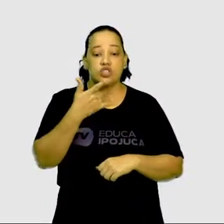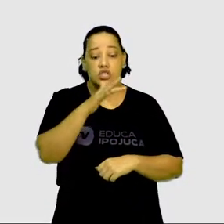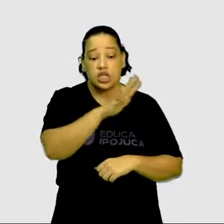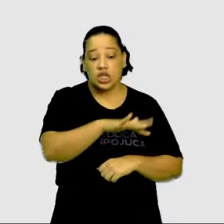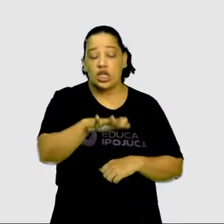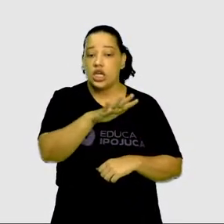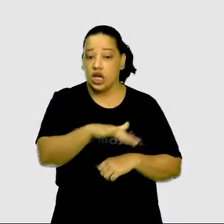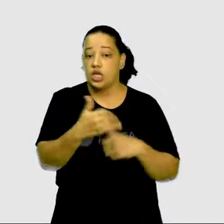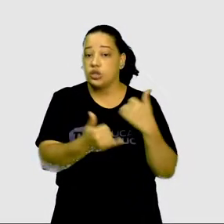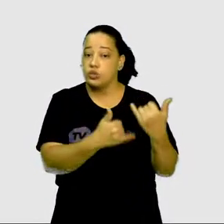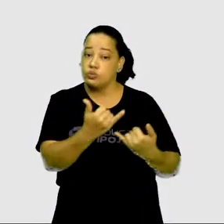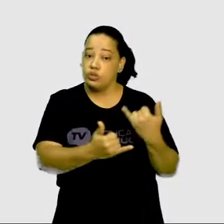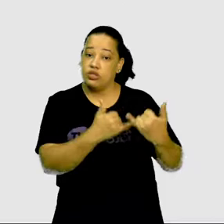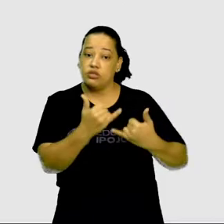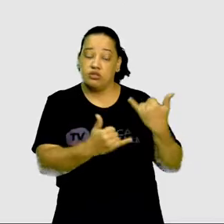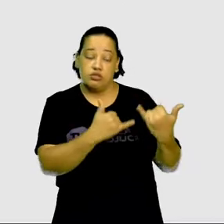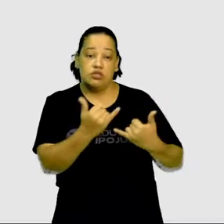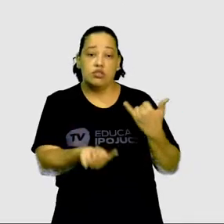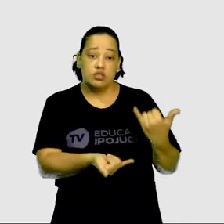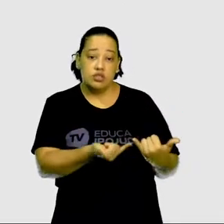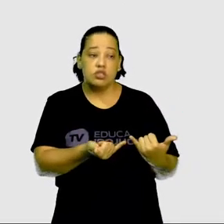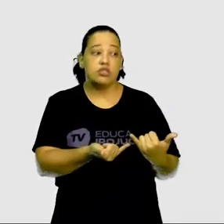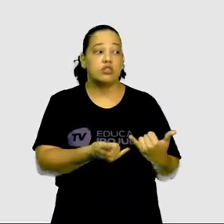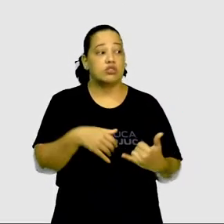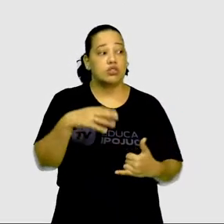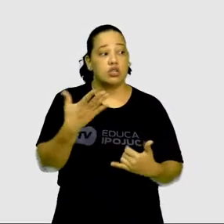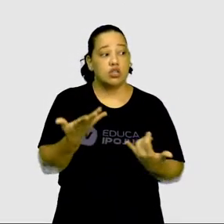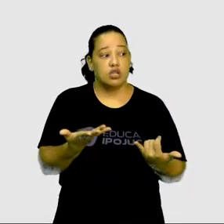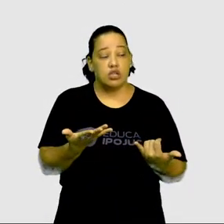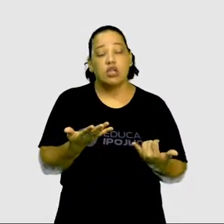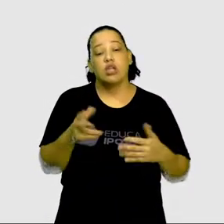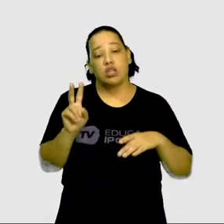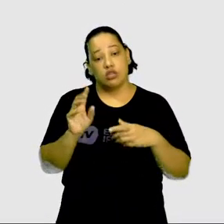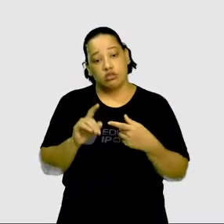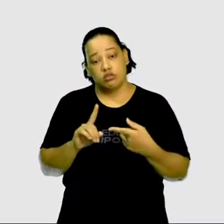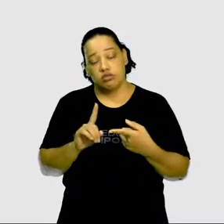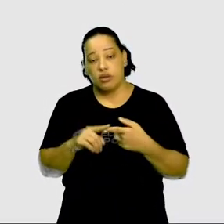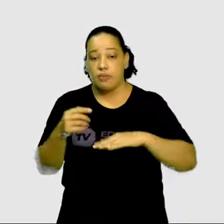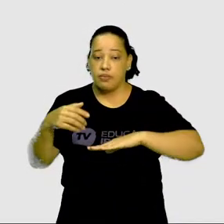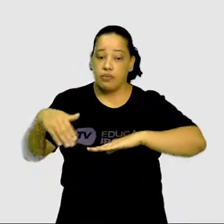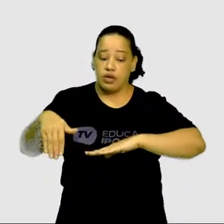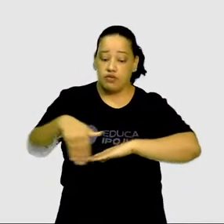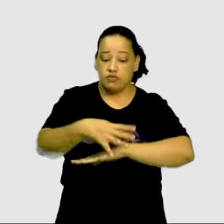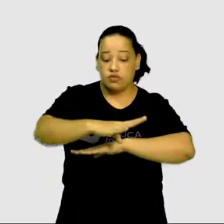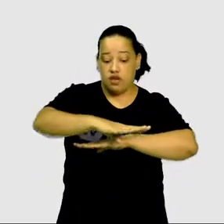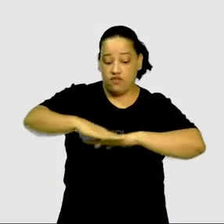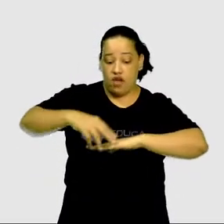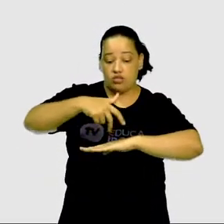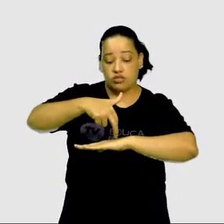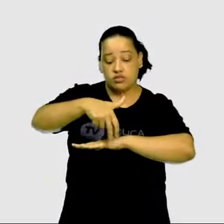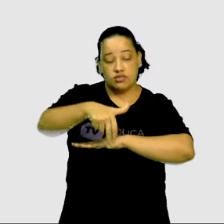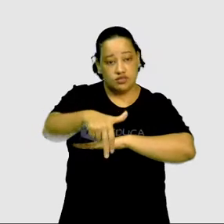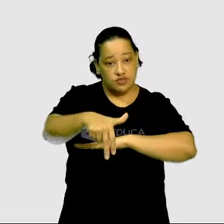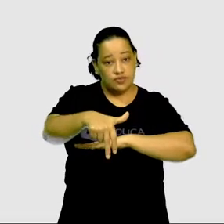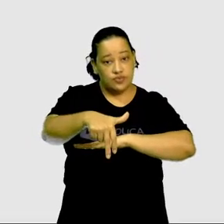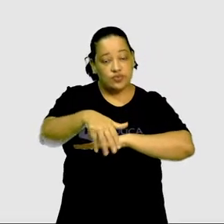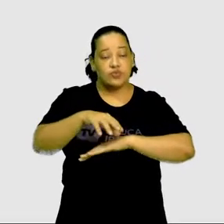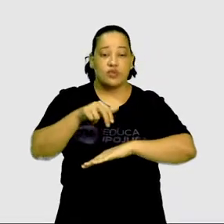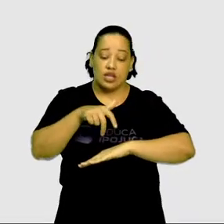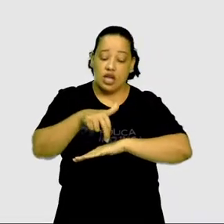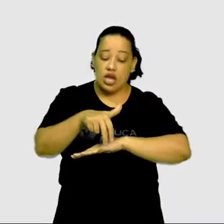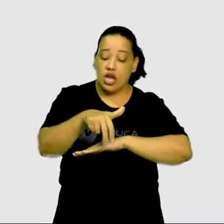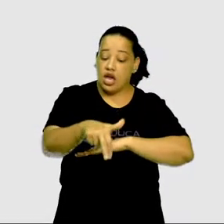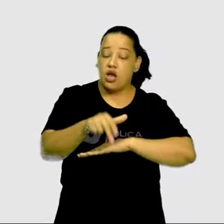estão brincando e às vezes estão também atravessando aqui, ó, na faixa de pedestre. Elas estão